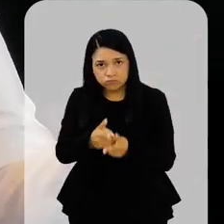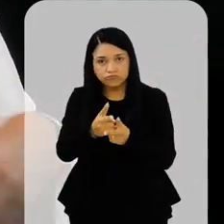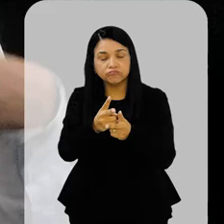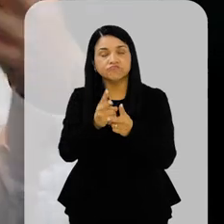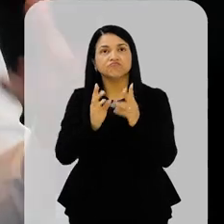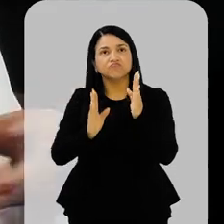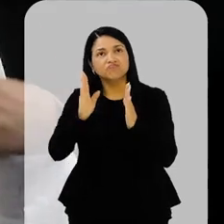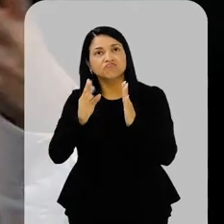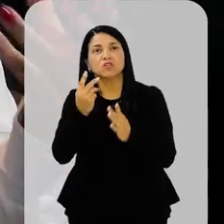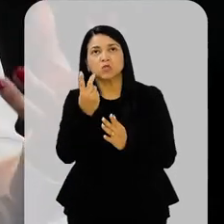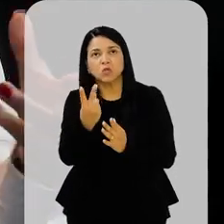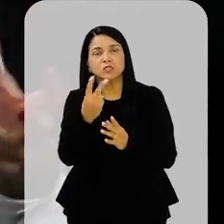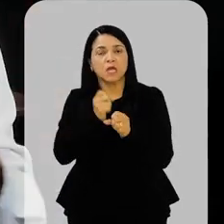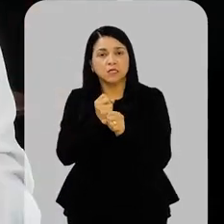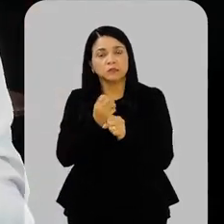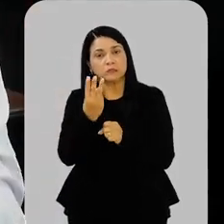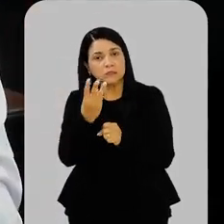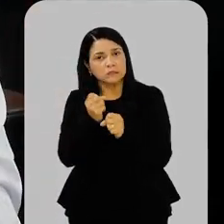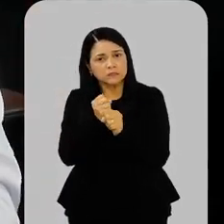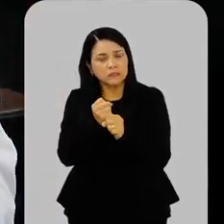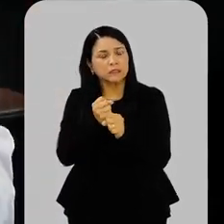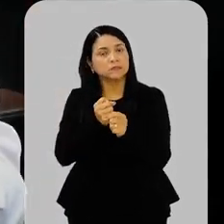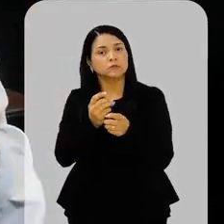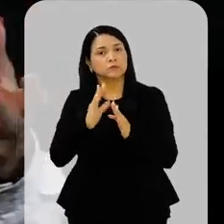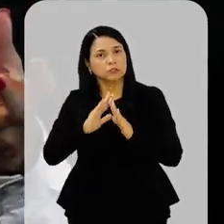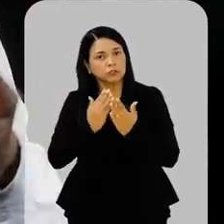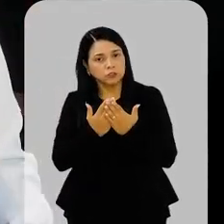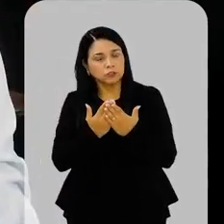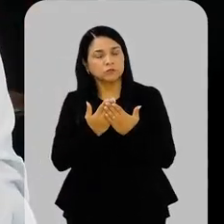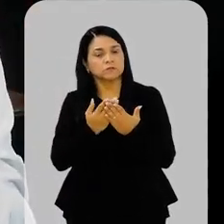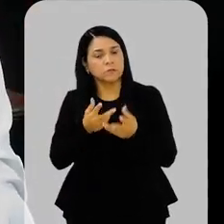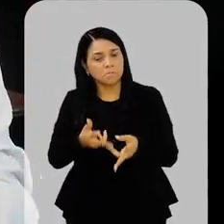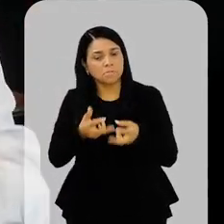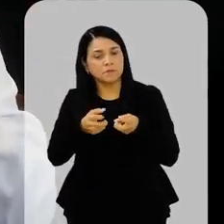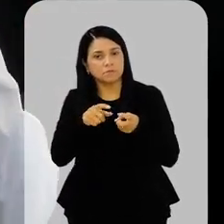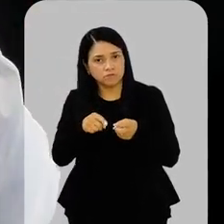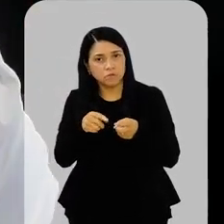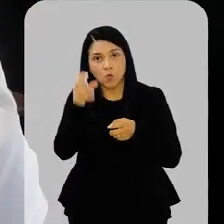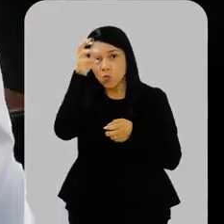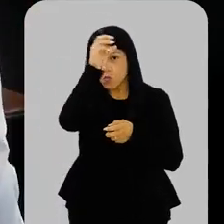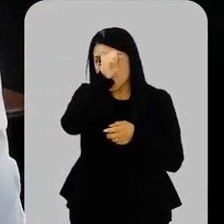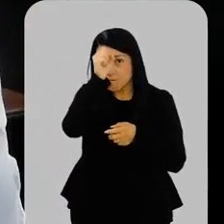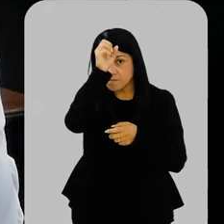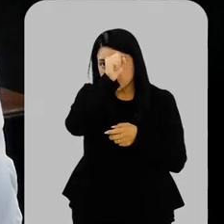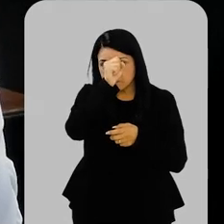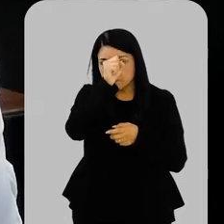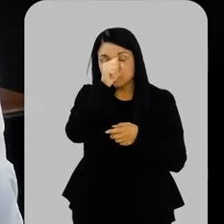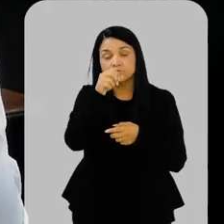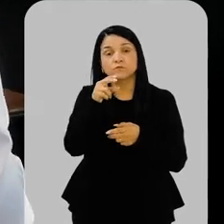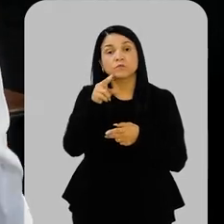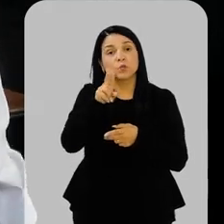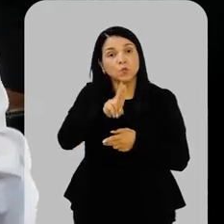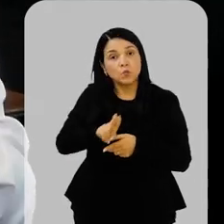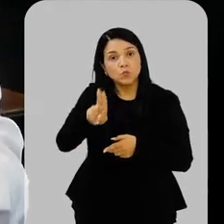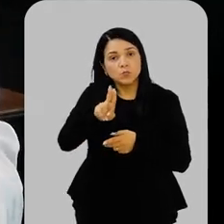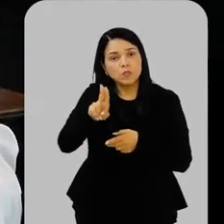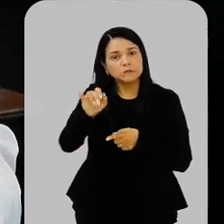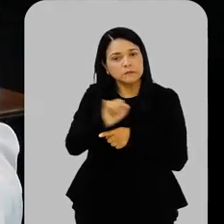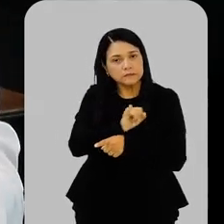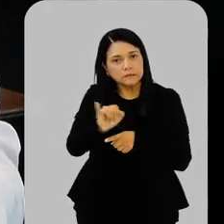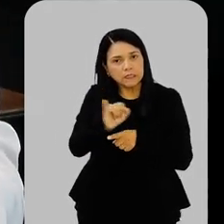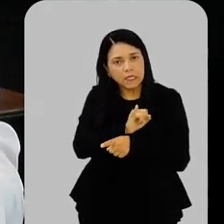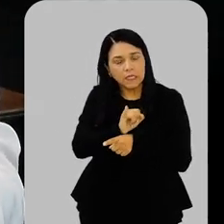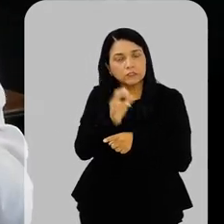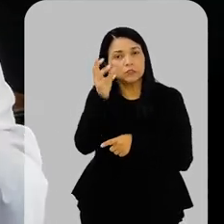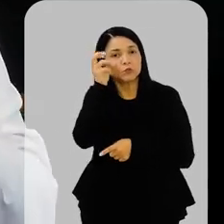escolar, dois anos, três anos, o que vocês conseguiram perceber? Aquilo que eu aprendi utilizando esse mecanismo